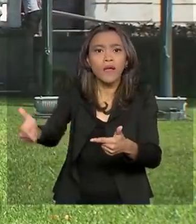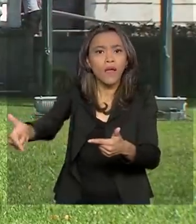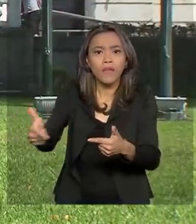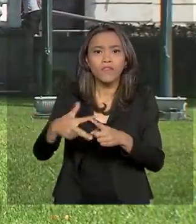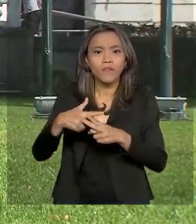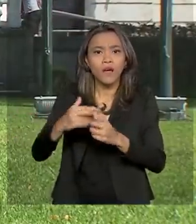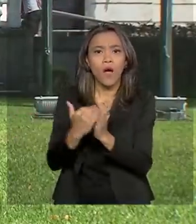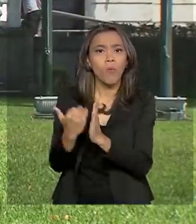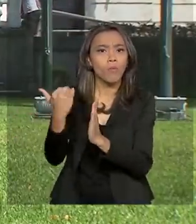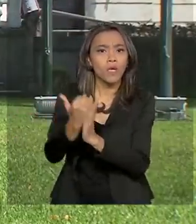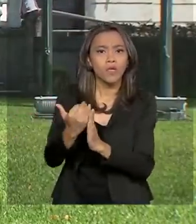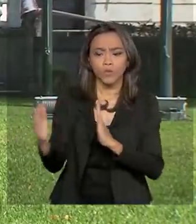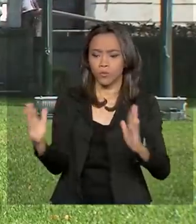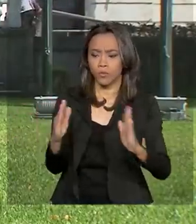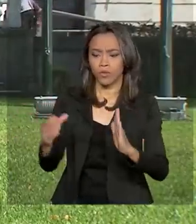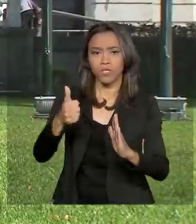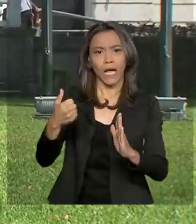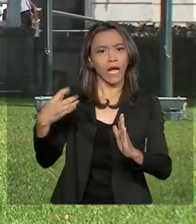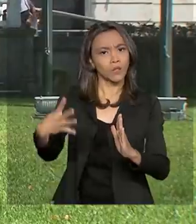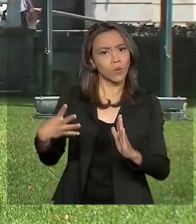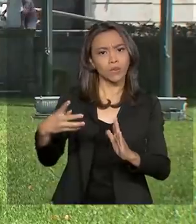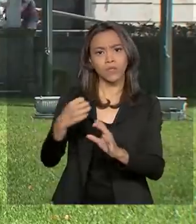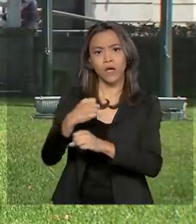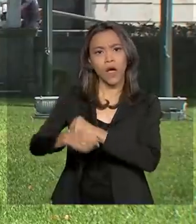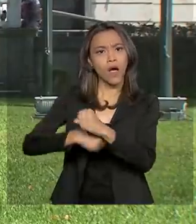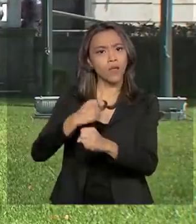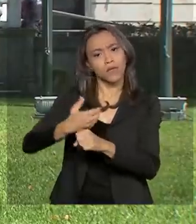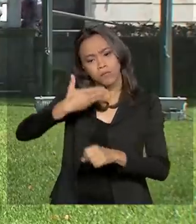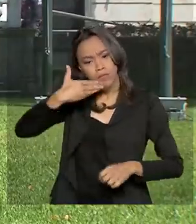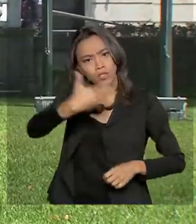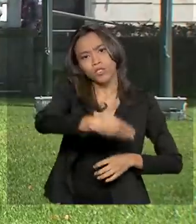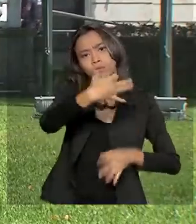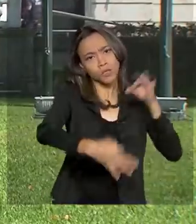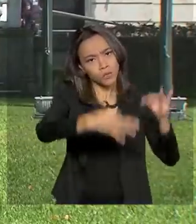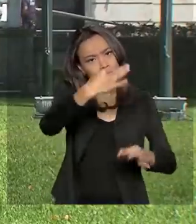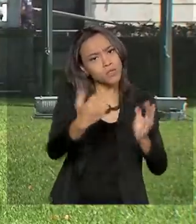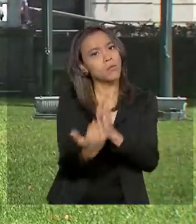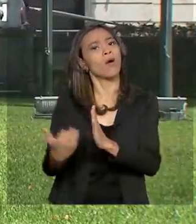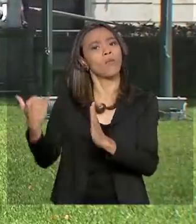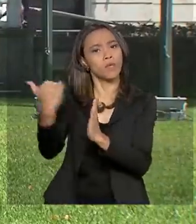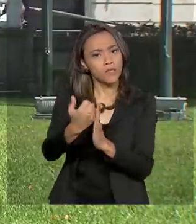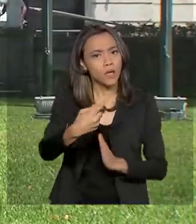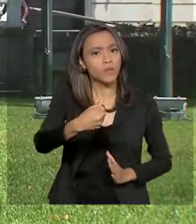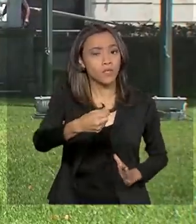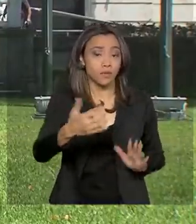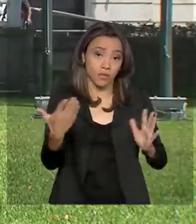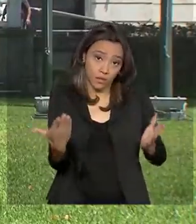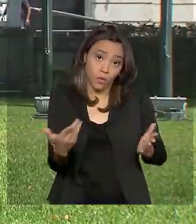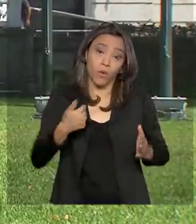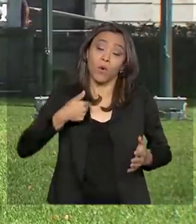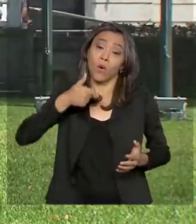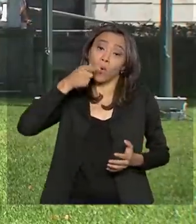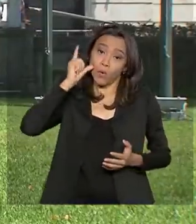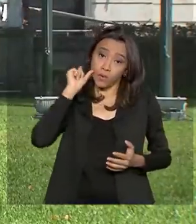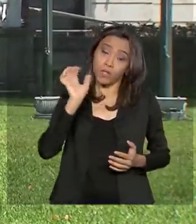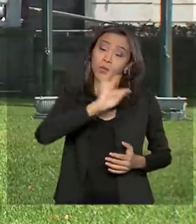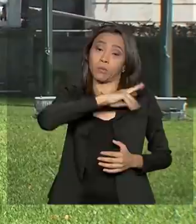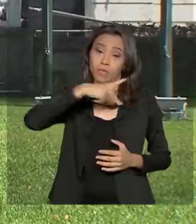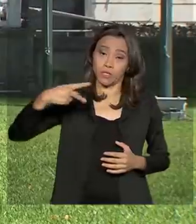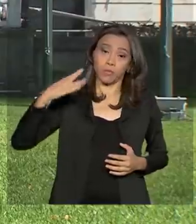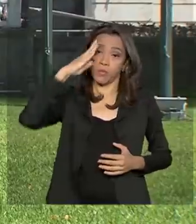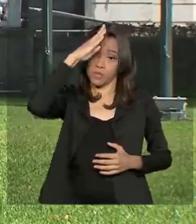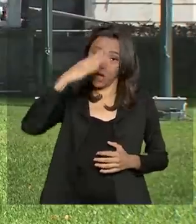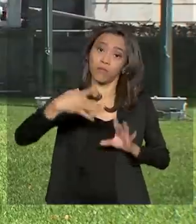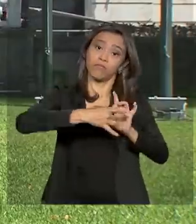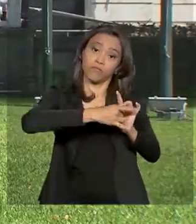14 anos, pediu uma compensação na Justiça de 223 milhões de reais. Ontem, o presidente Jair Bolsonaro autorizou o